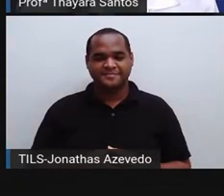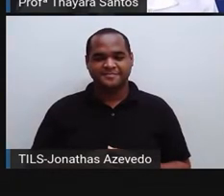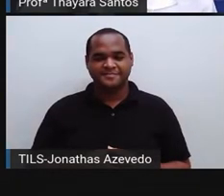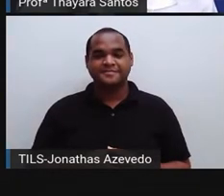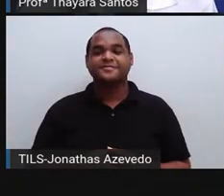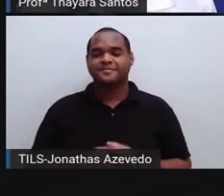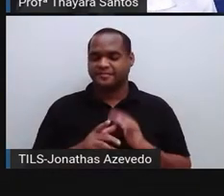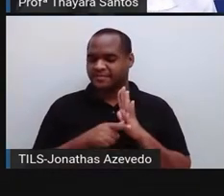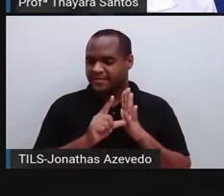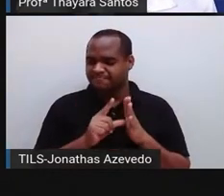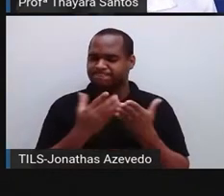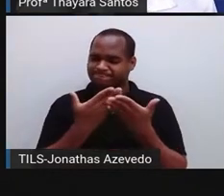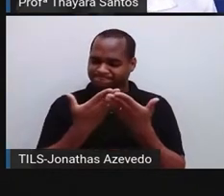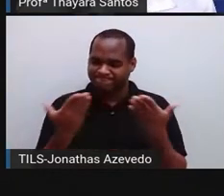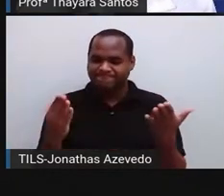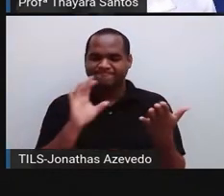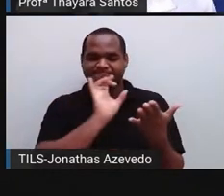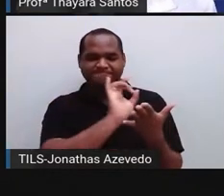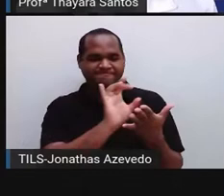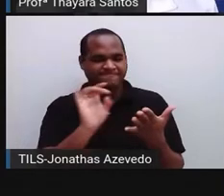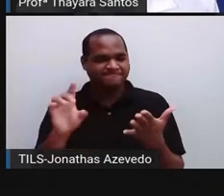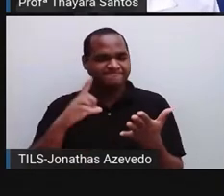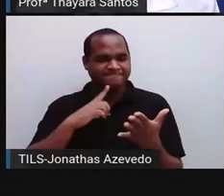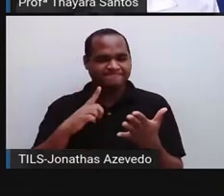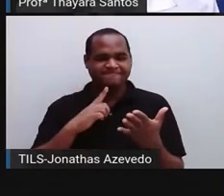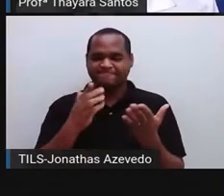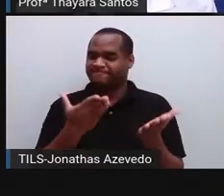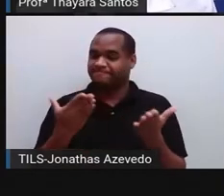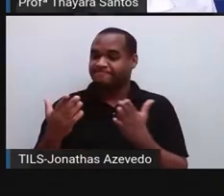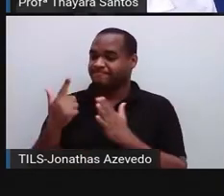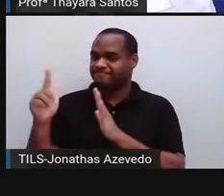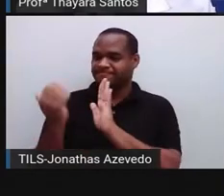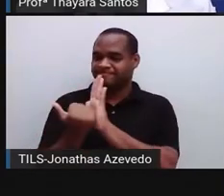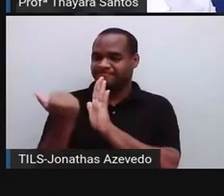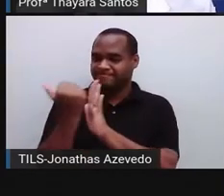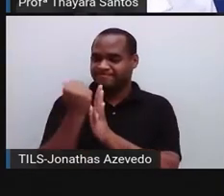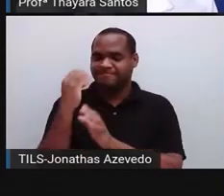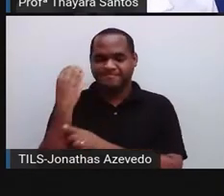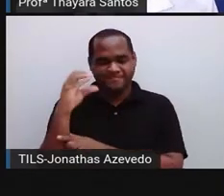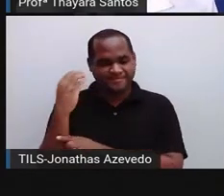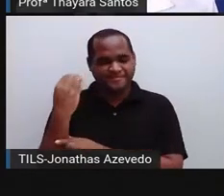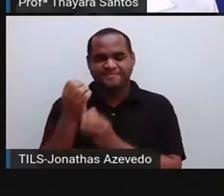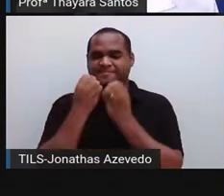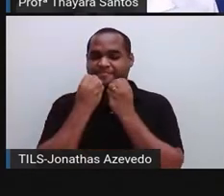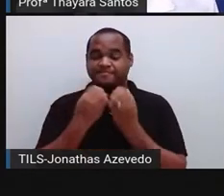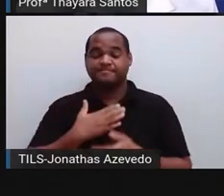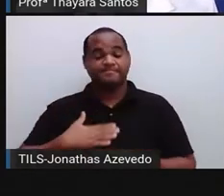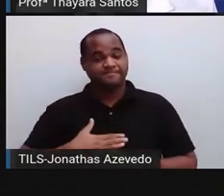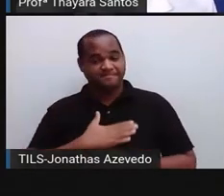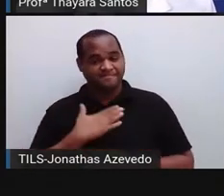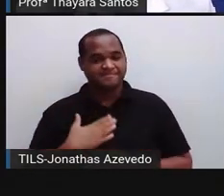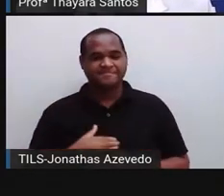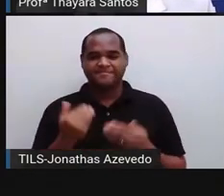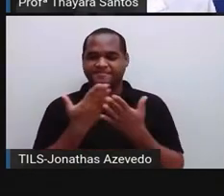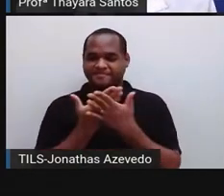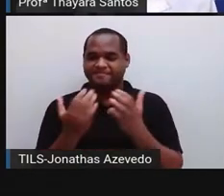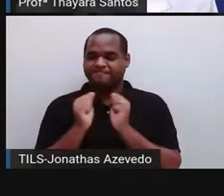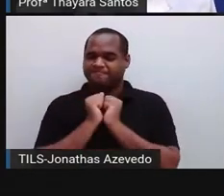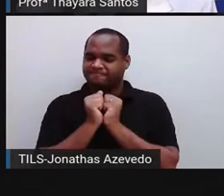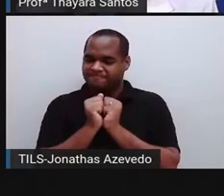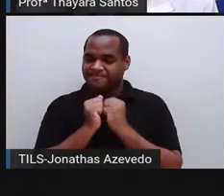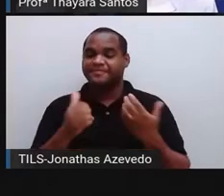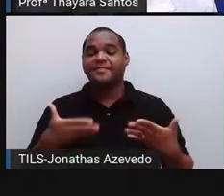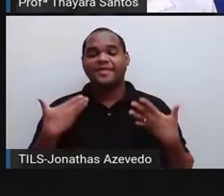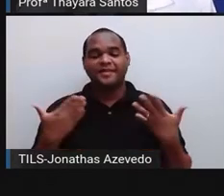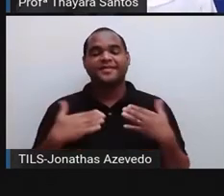E antes de tudo, como vocês já sabem, sejam muito bem-vindos a mais uma das nossas aulas. É um prazer enorme ter vocês aqui com a gente, uma alegria